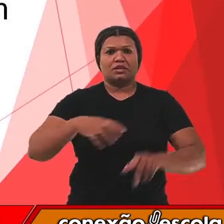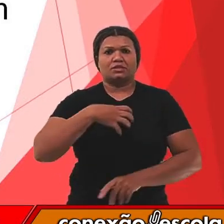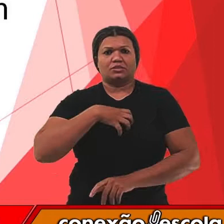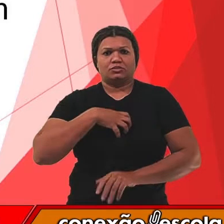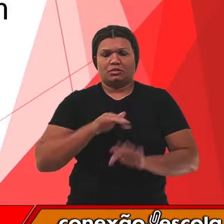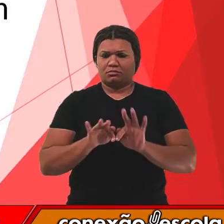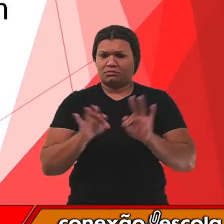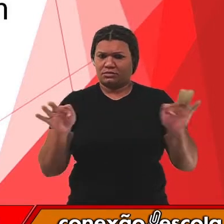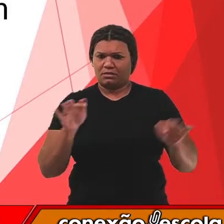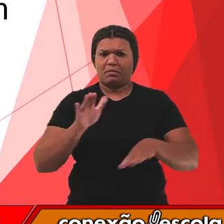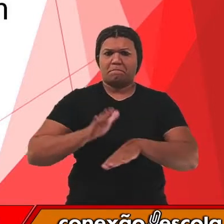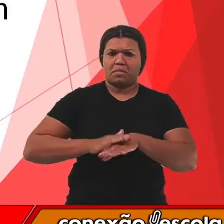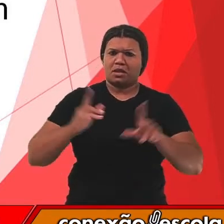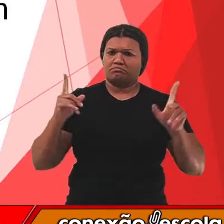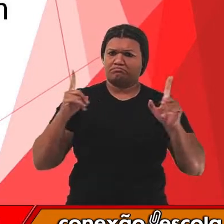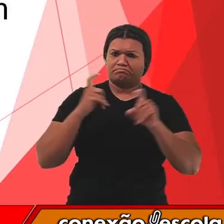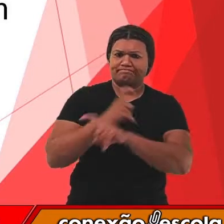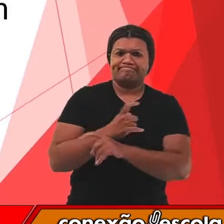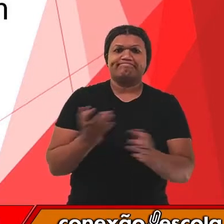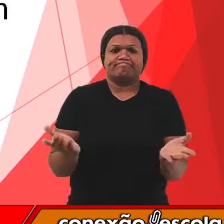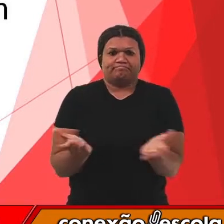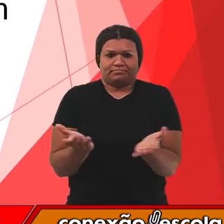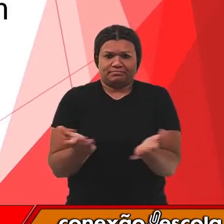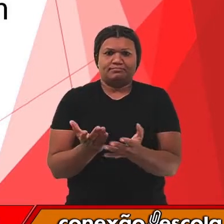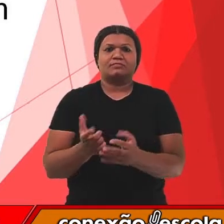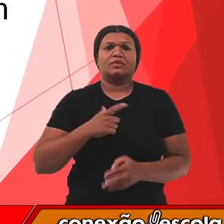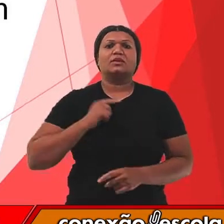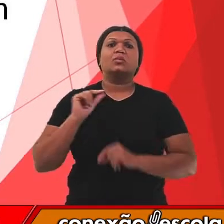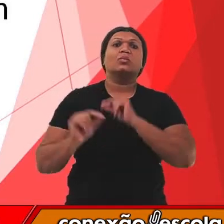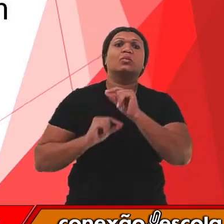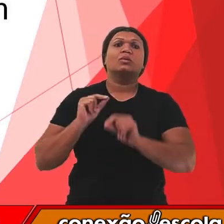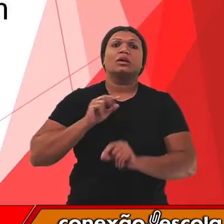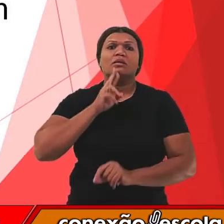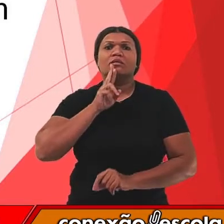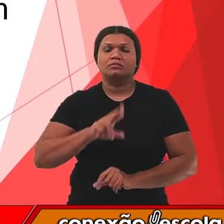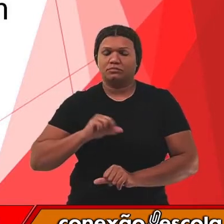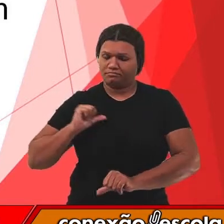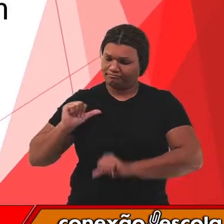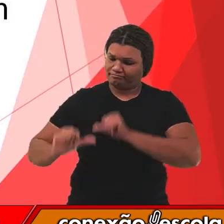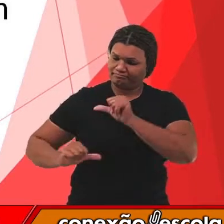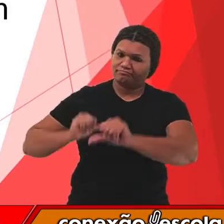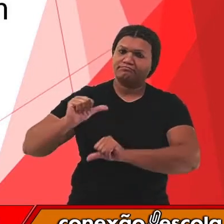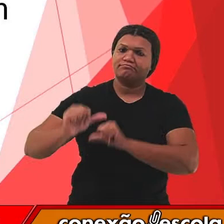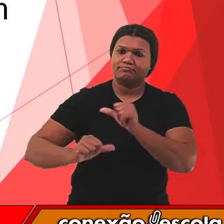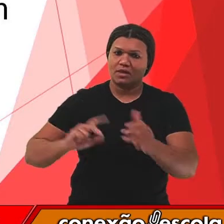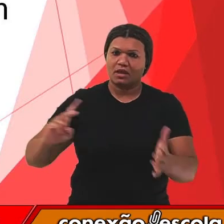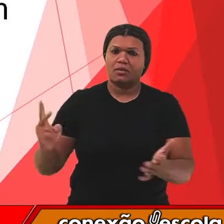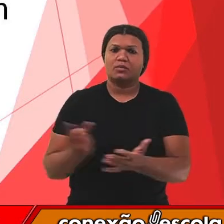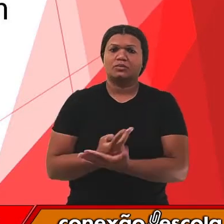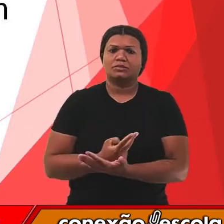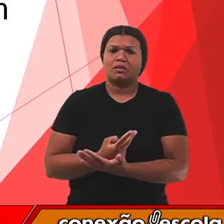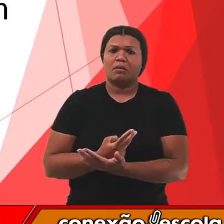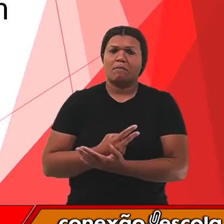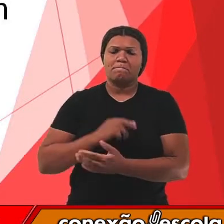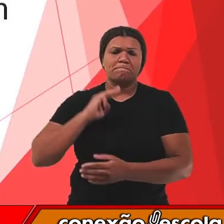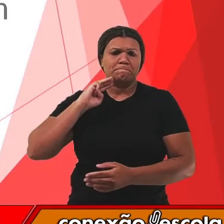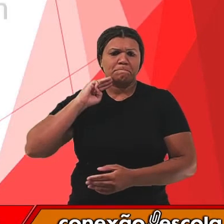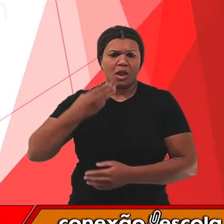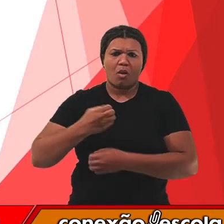complexas, que são as atuais, resultam de mudanças ocorridas ao longo de milhões de anos.